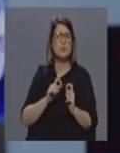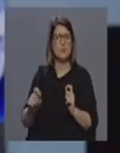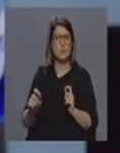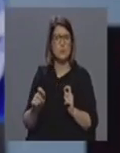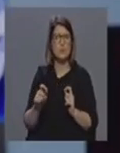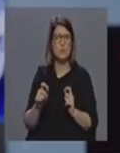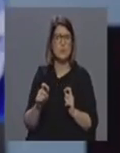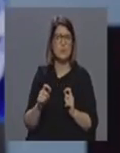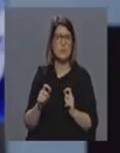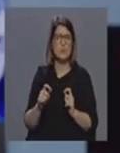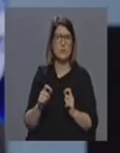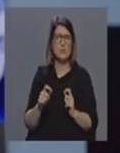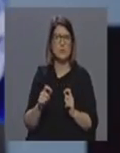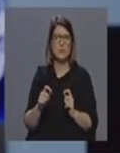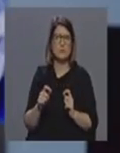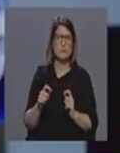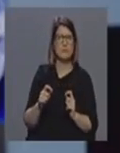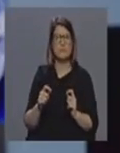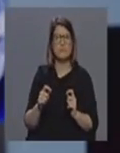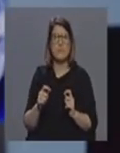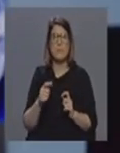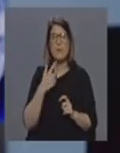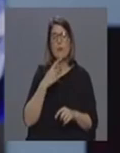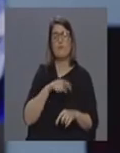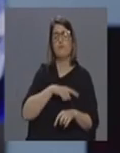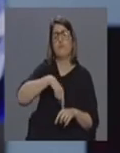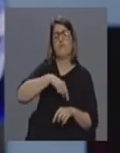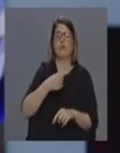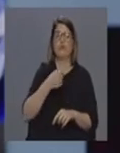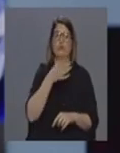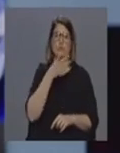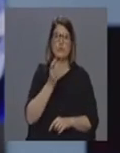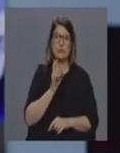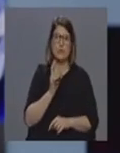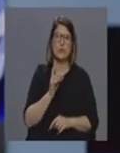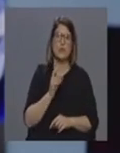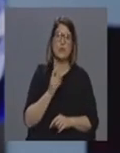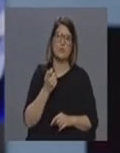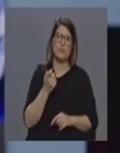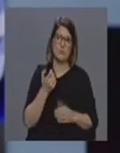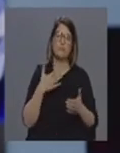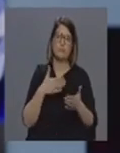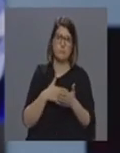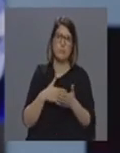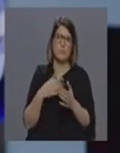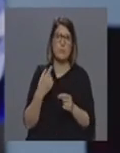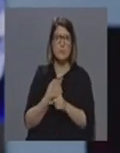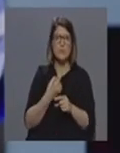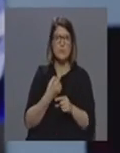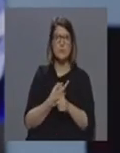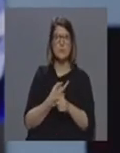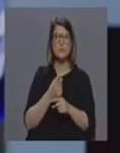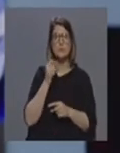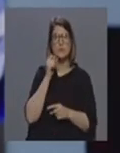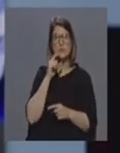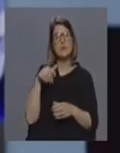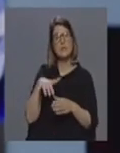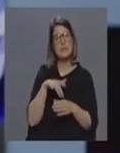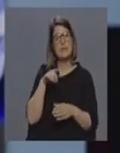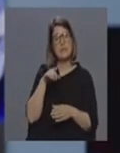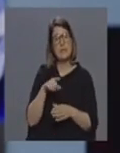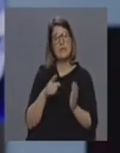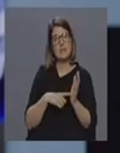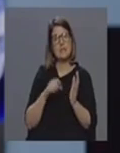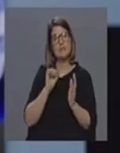relativamente não digo longo mas que entanto irá causar aqui algum constrangimento para que possam fazer face digamos assim aqui às suas